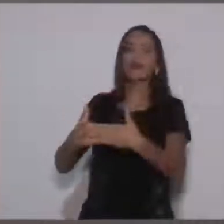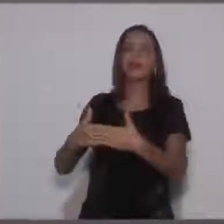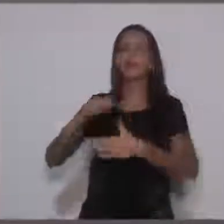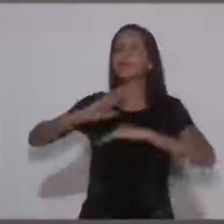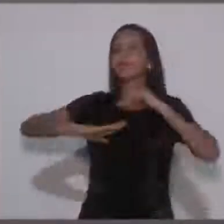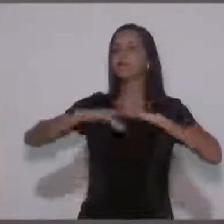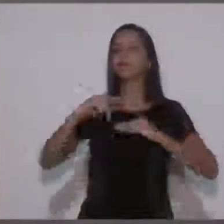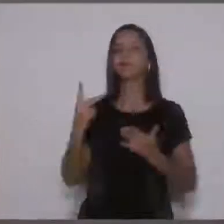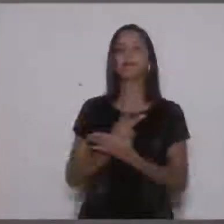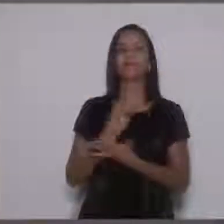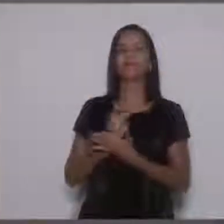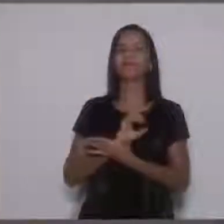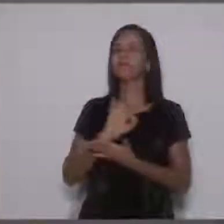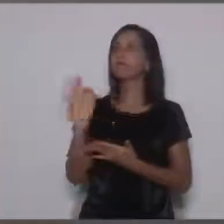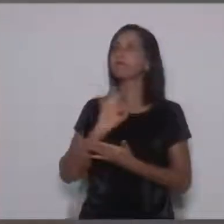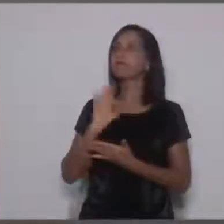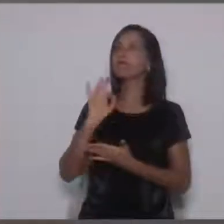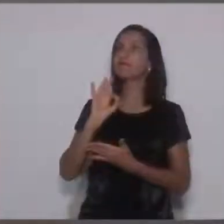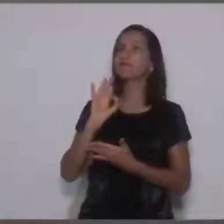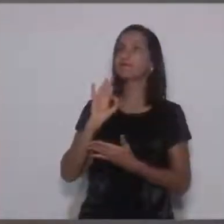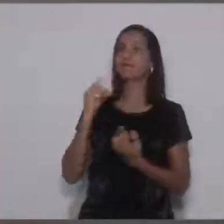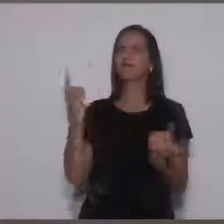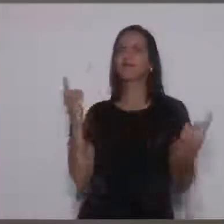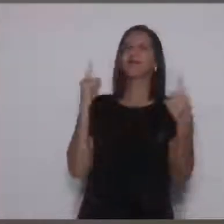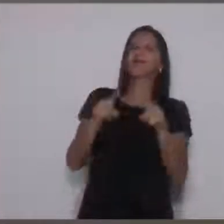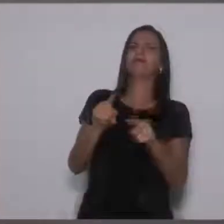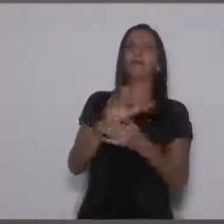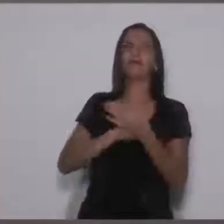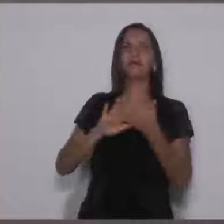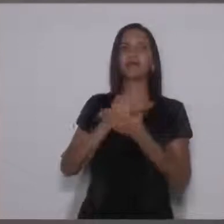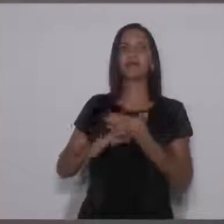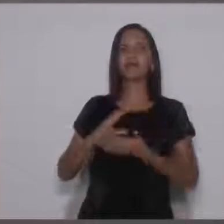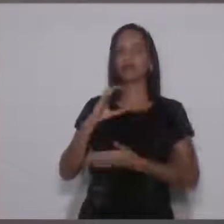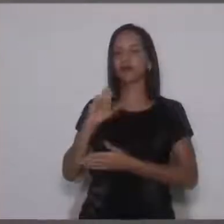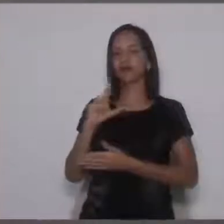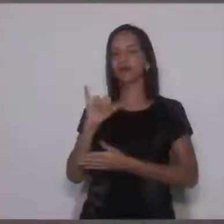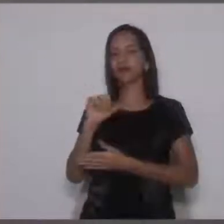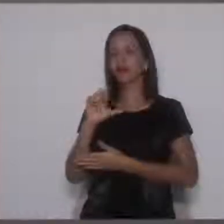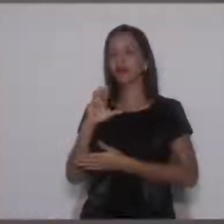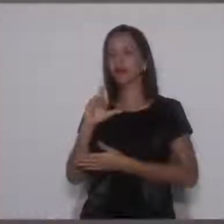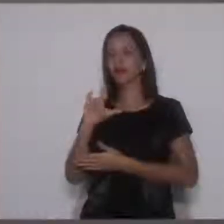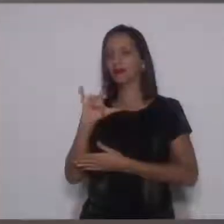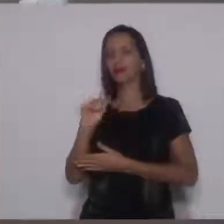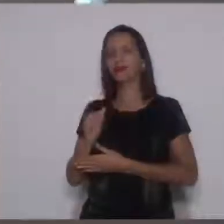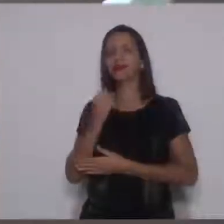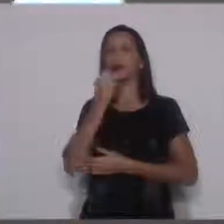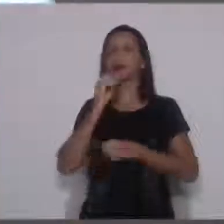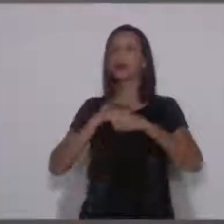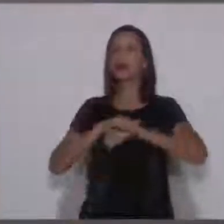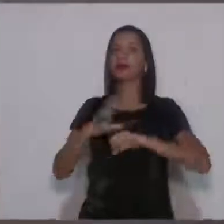besteiras, sem revidar. Cecília Esfalci. Boa noite.